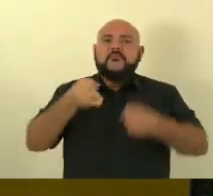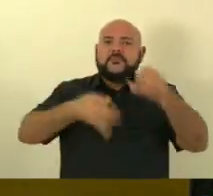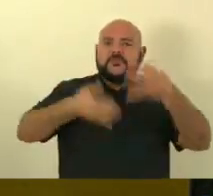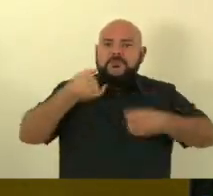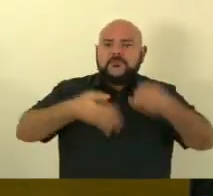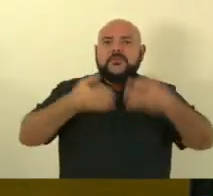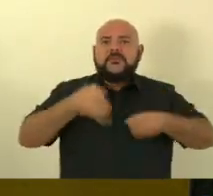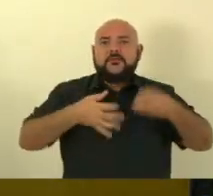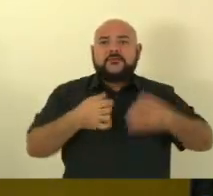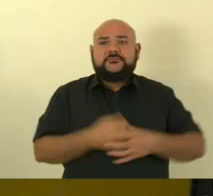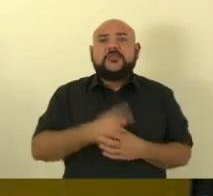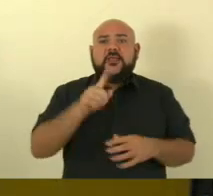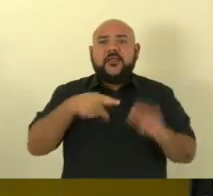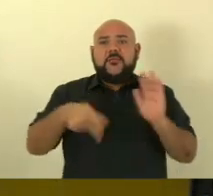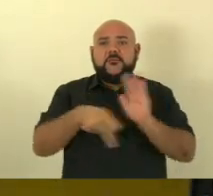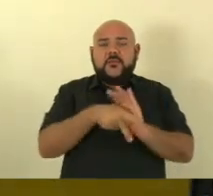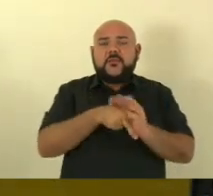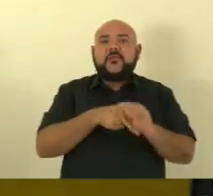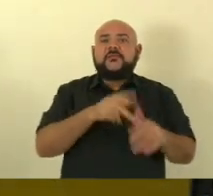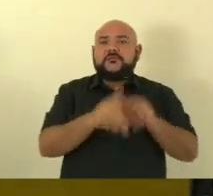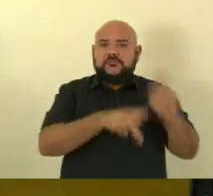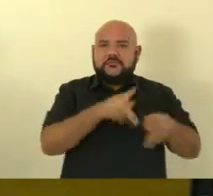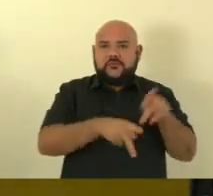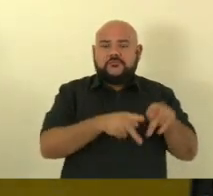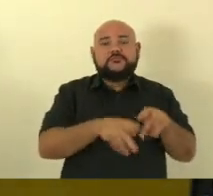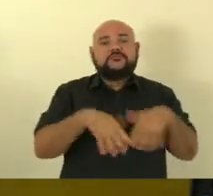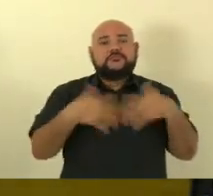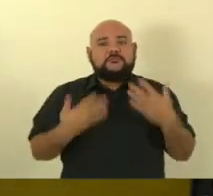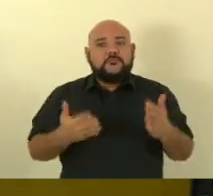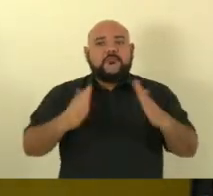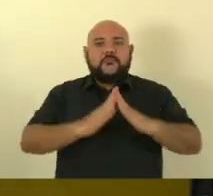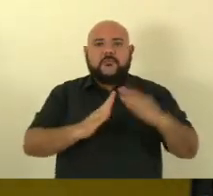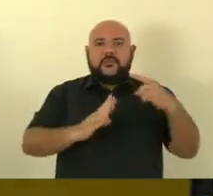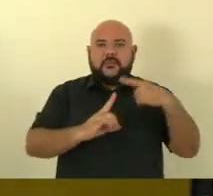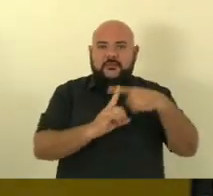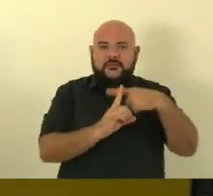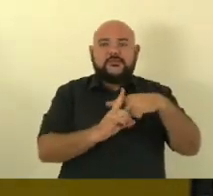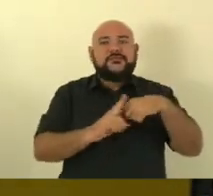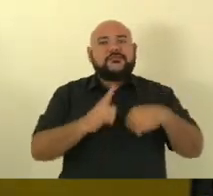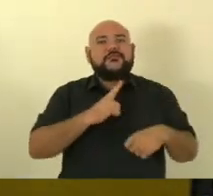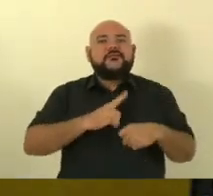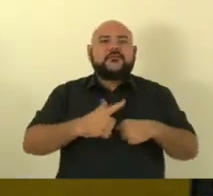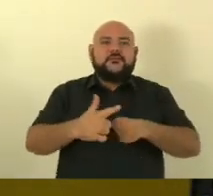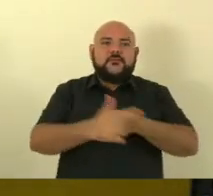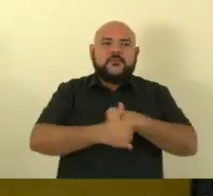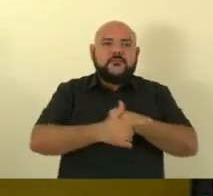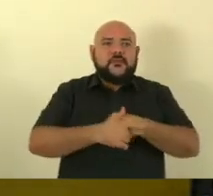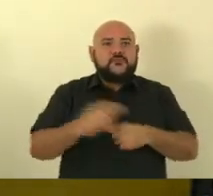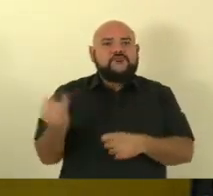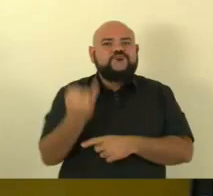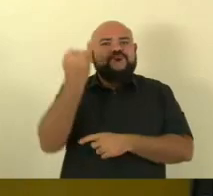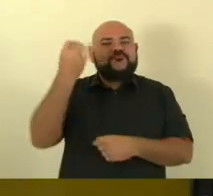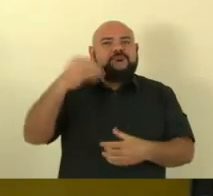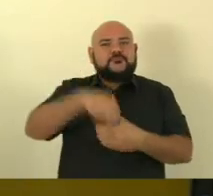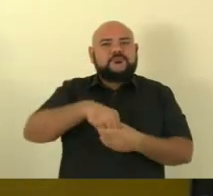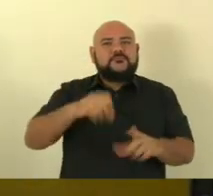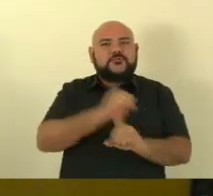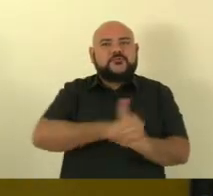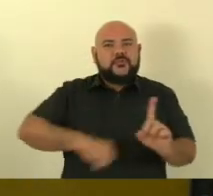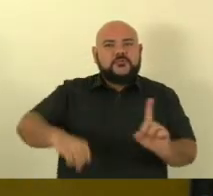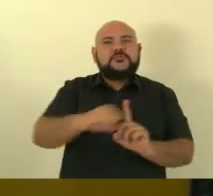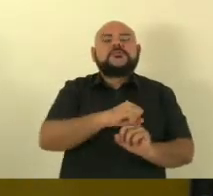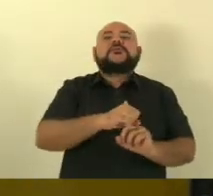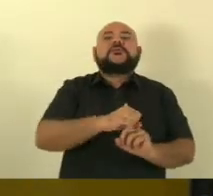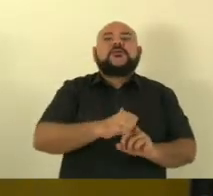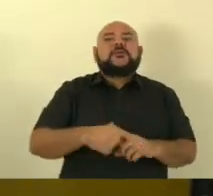esse registro. A igreja tem um papel social que ultrapassa a parede de seu templo. E reconhecer, declarando utilidade pública,